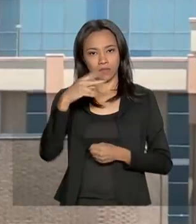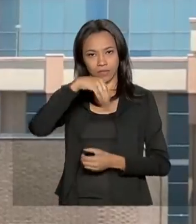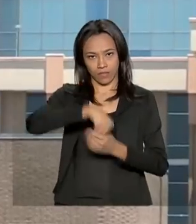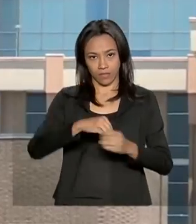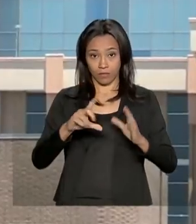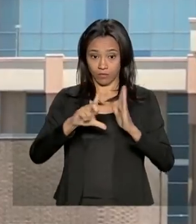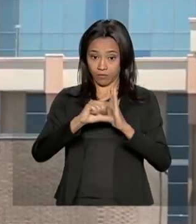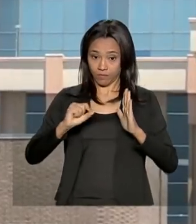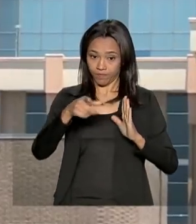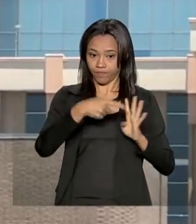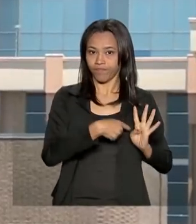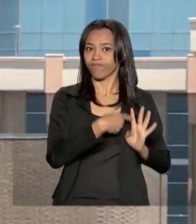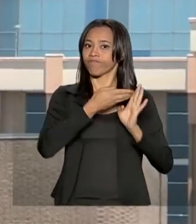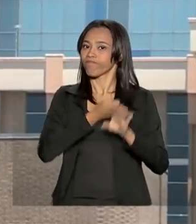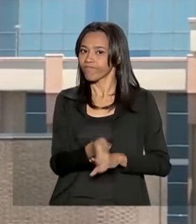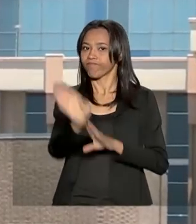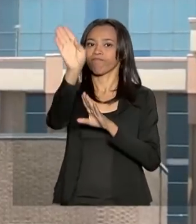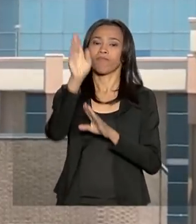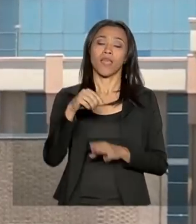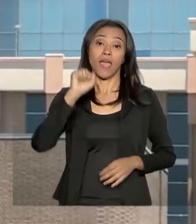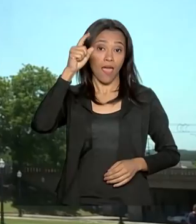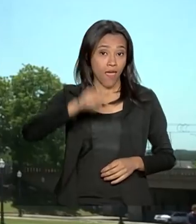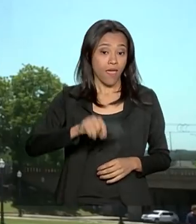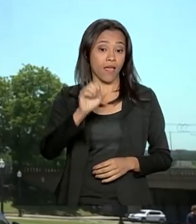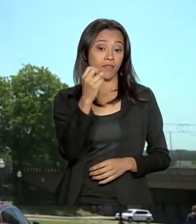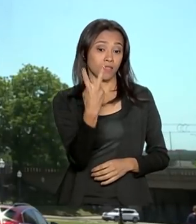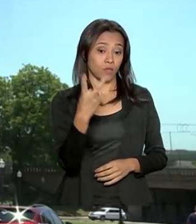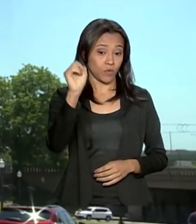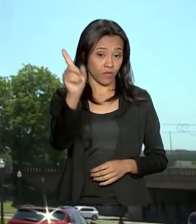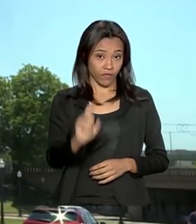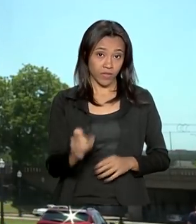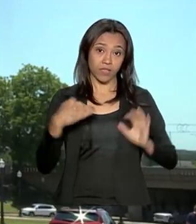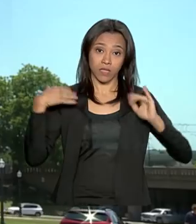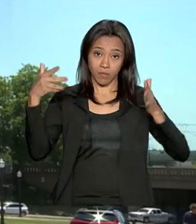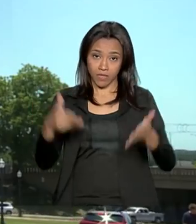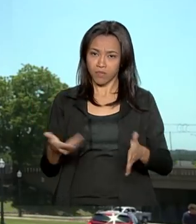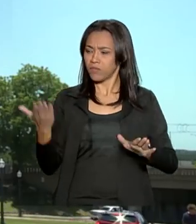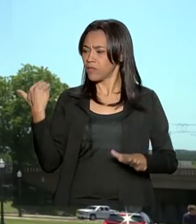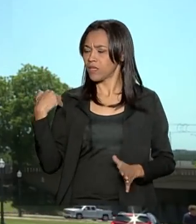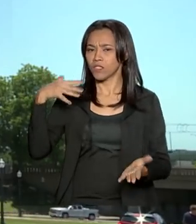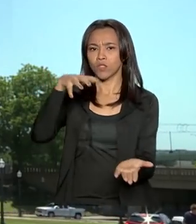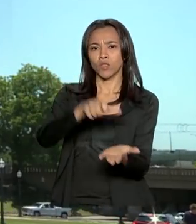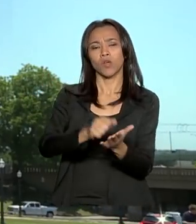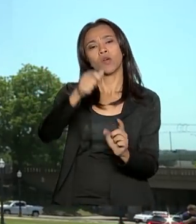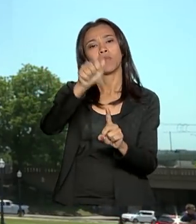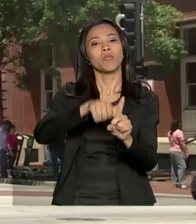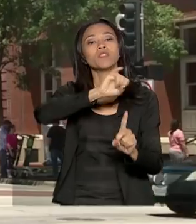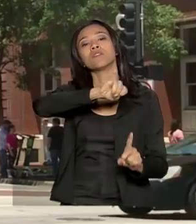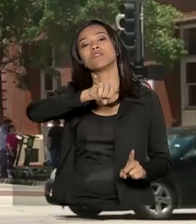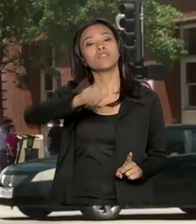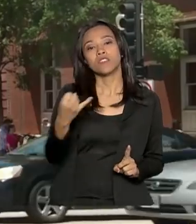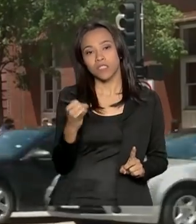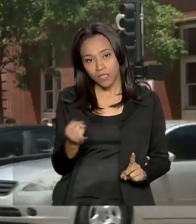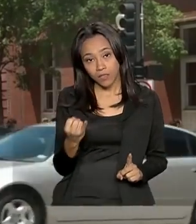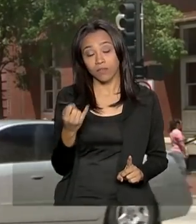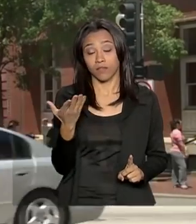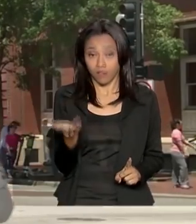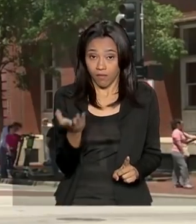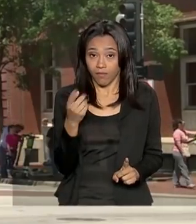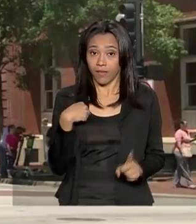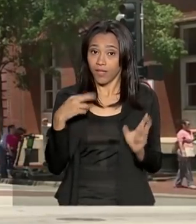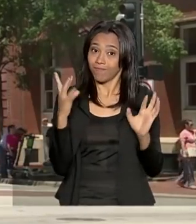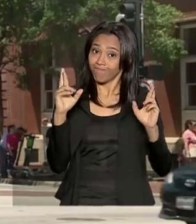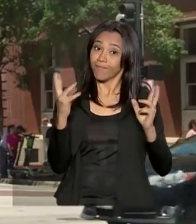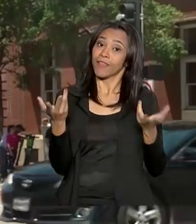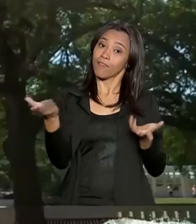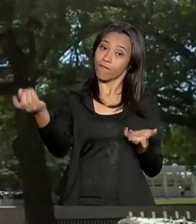Essa é a segunda vez que o presidente Jair Bolsonaro vem aos Estados Unidos, desde que tomou posse em janeiro deste ano. E a previsão é que ele